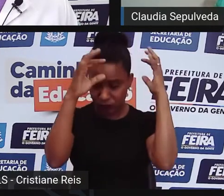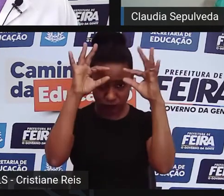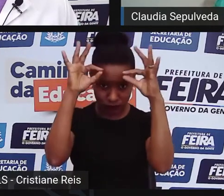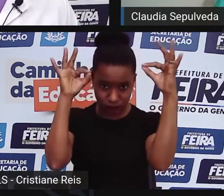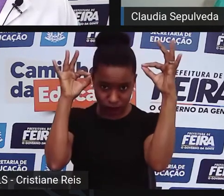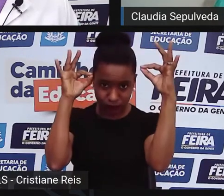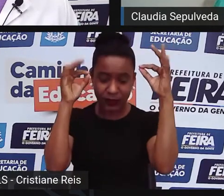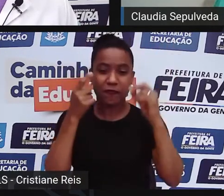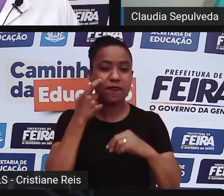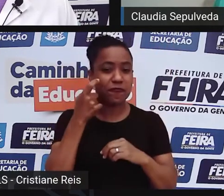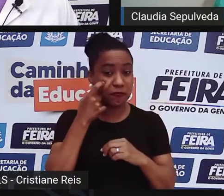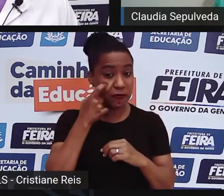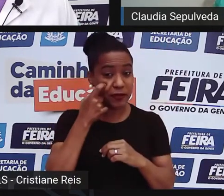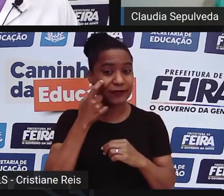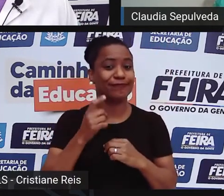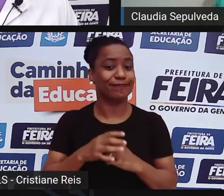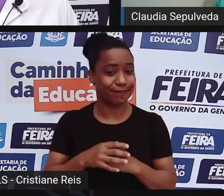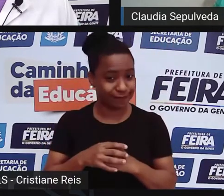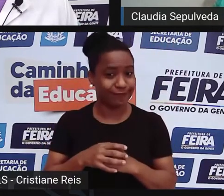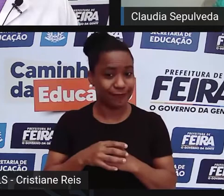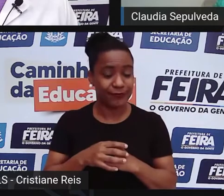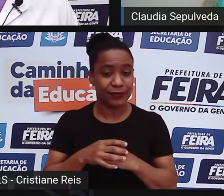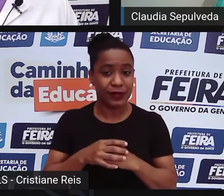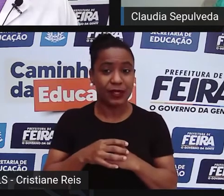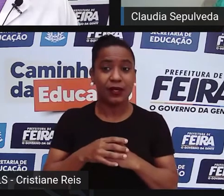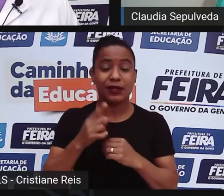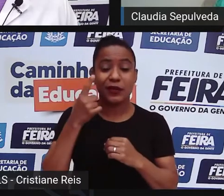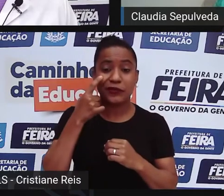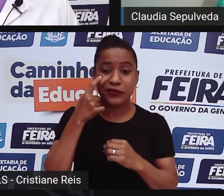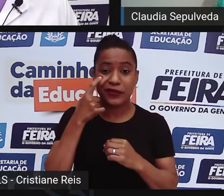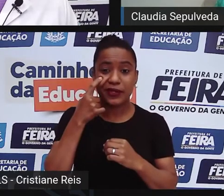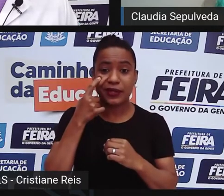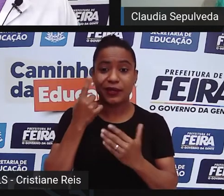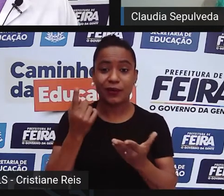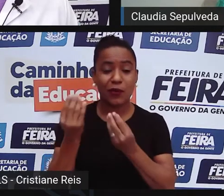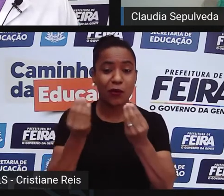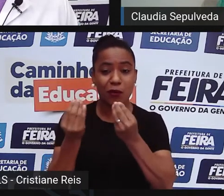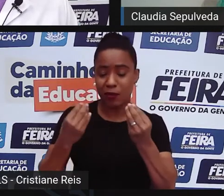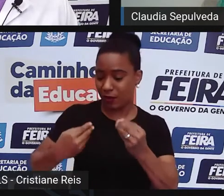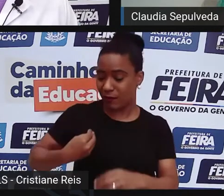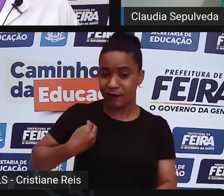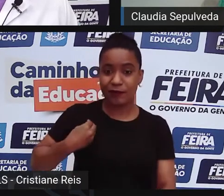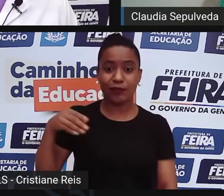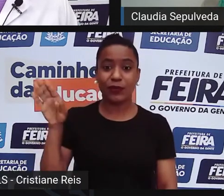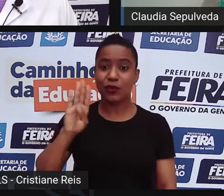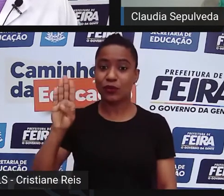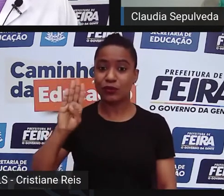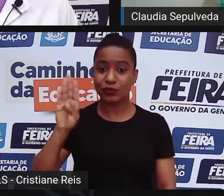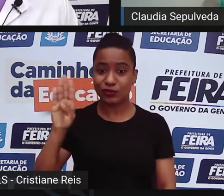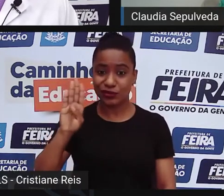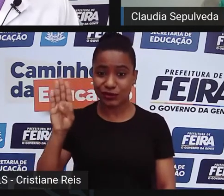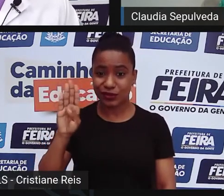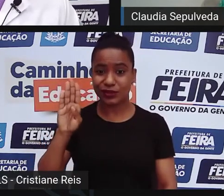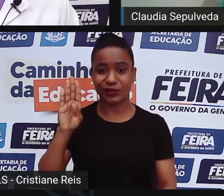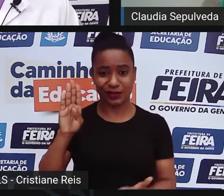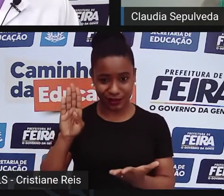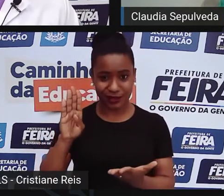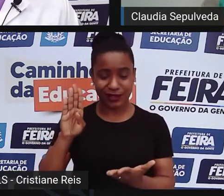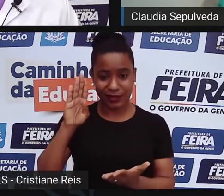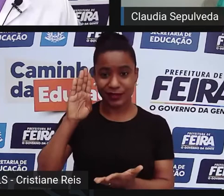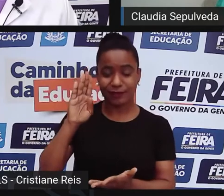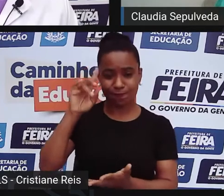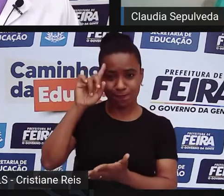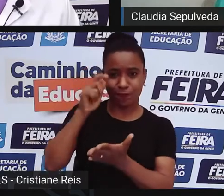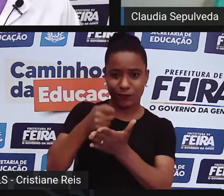correlação, e aí está o determinismo biológico, uma correlação entre essa